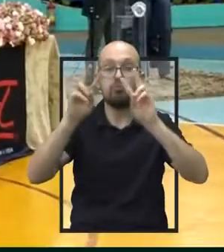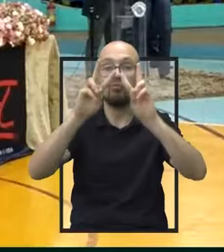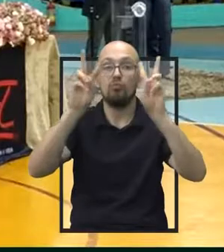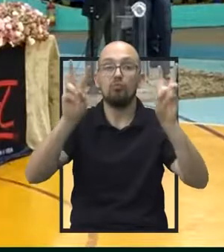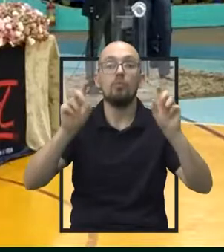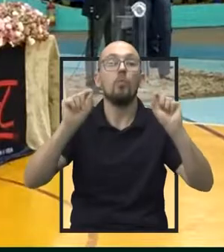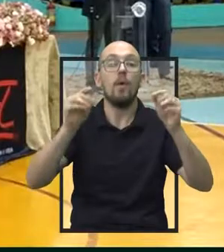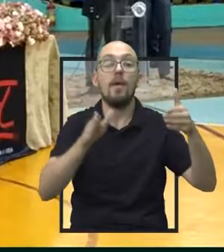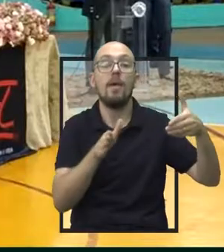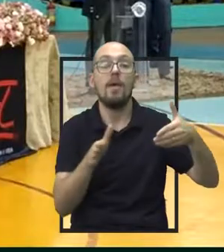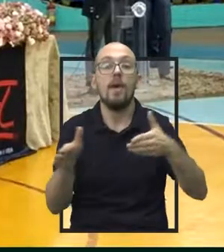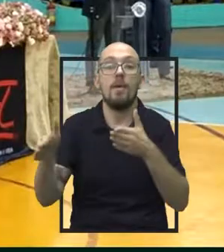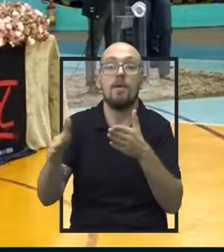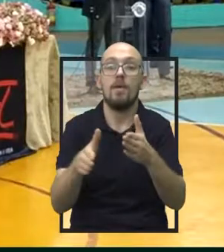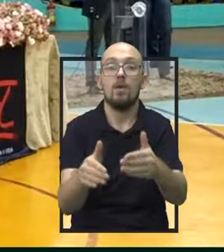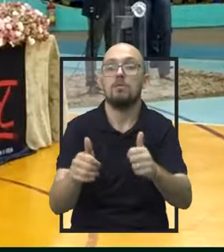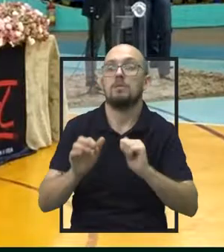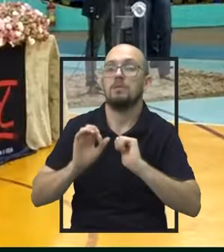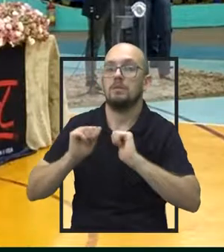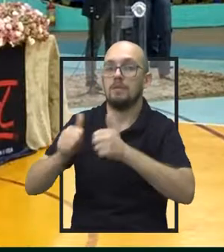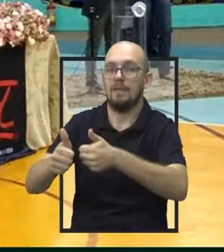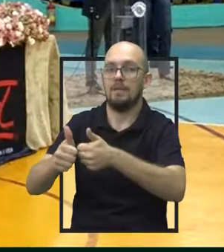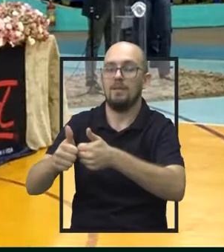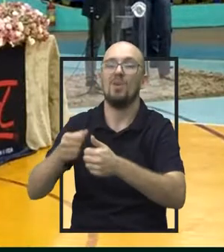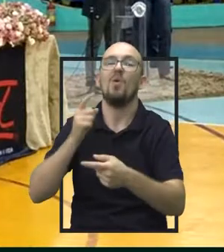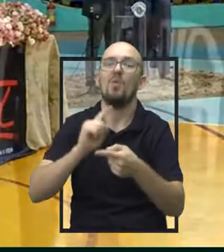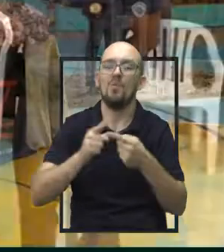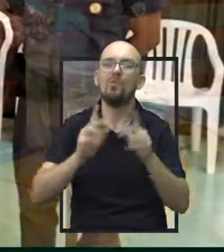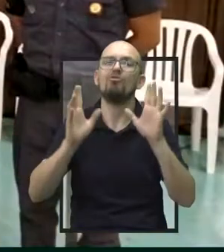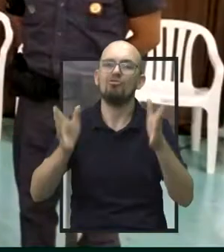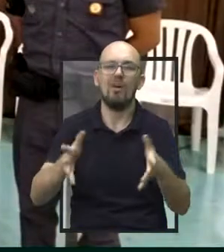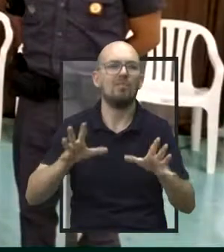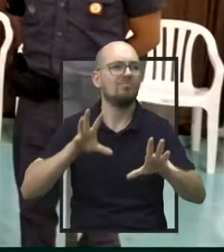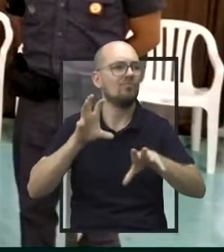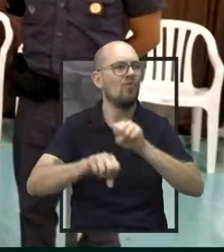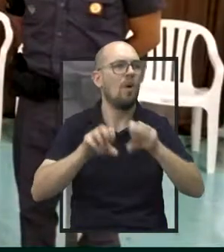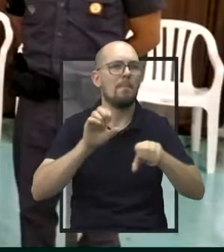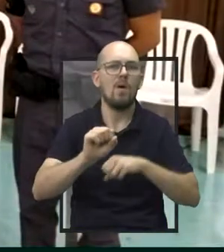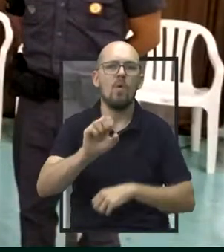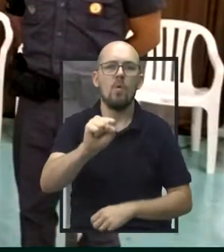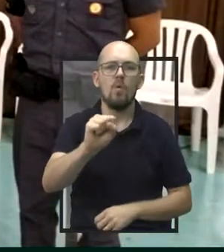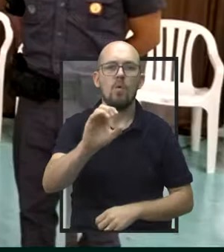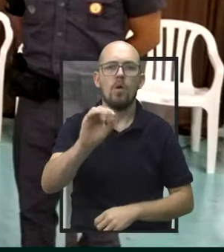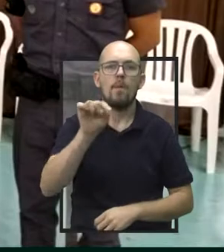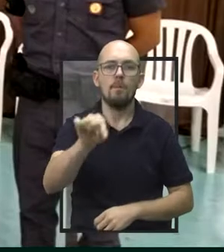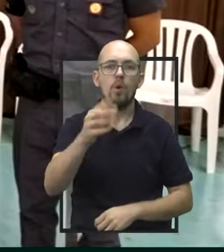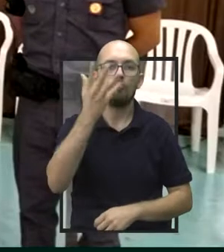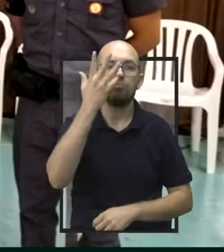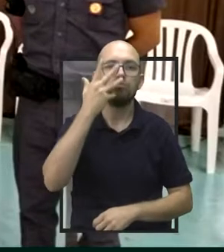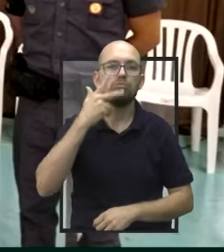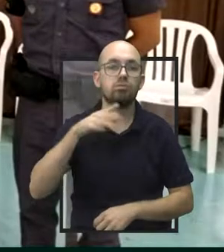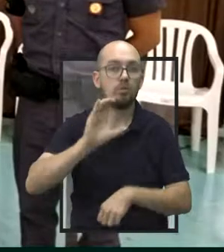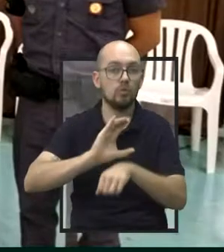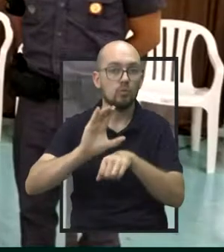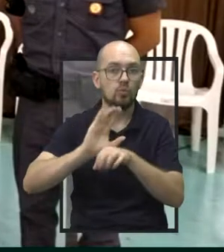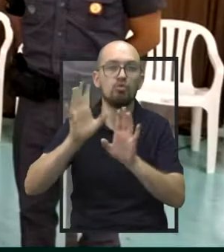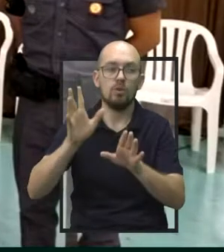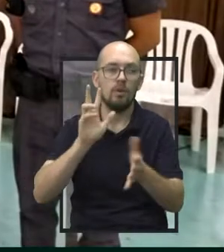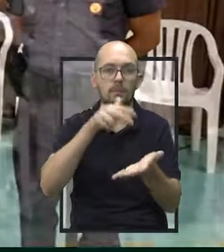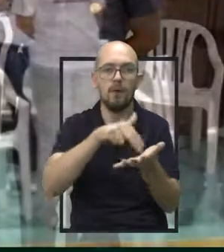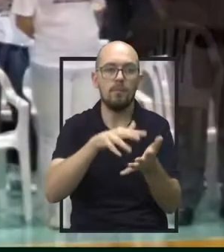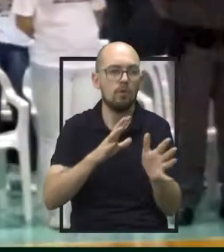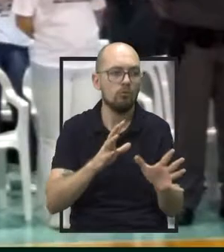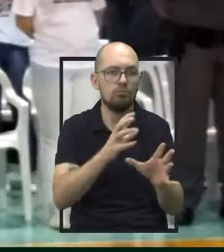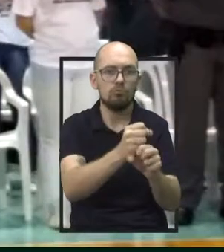porque, através desse programa, como você já colocou, mais de 80 mil adolescentes, jovens, participaram desse programa. E